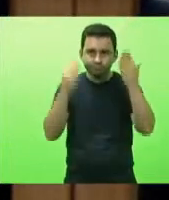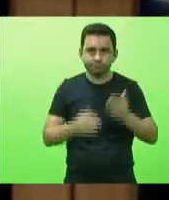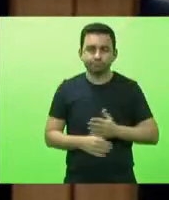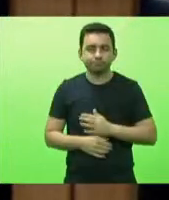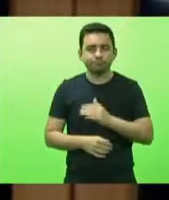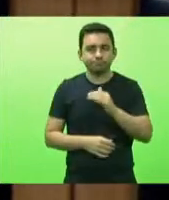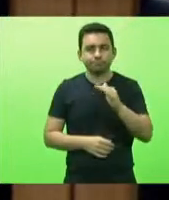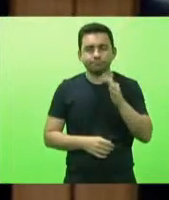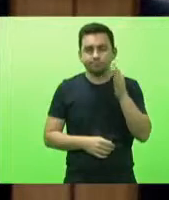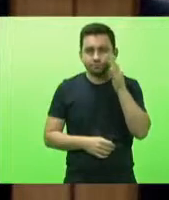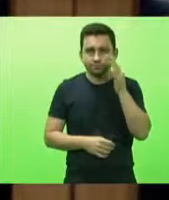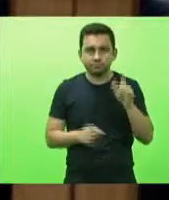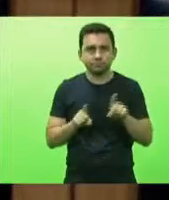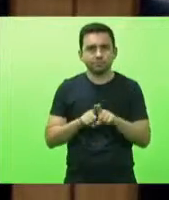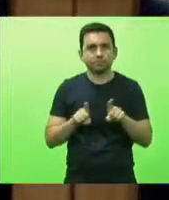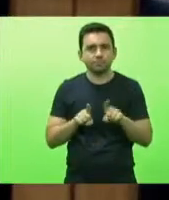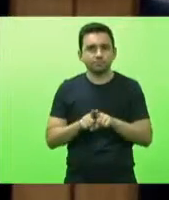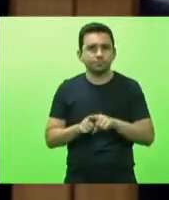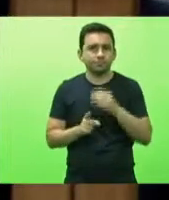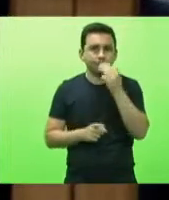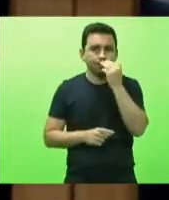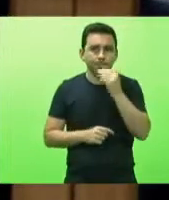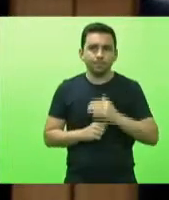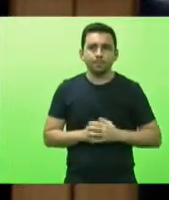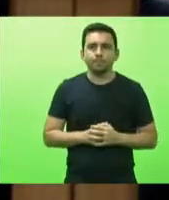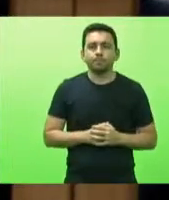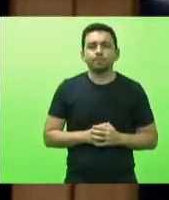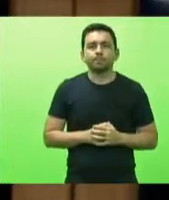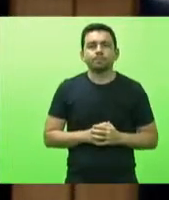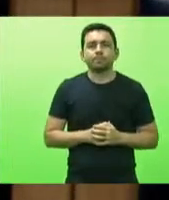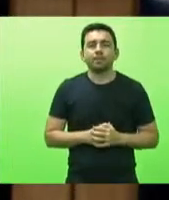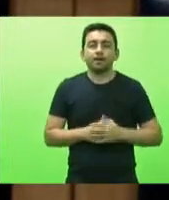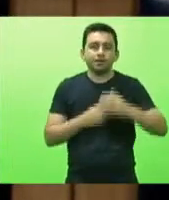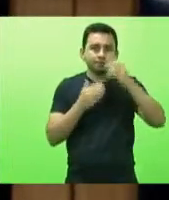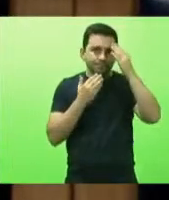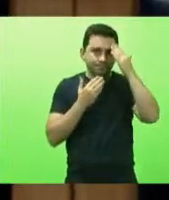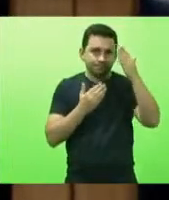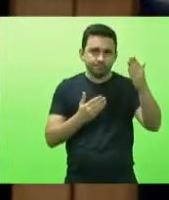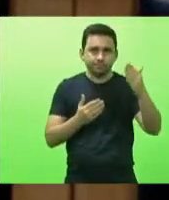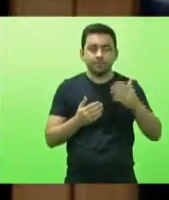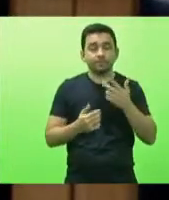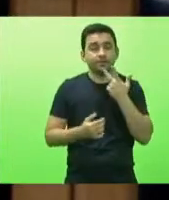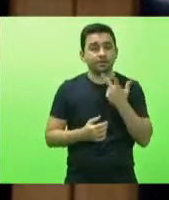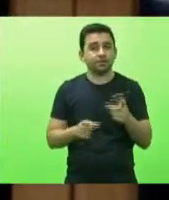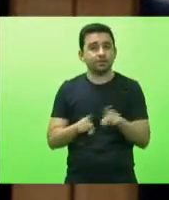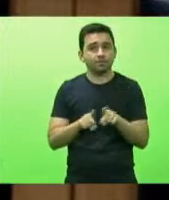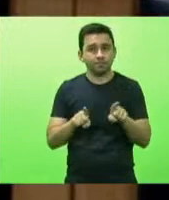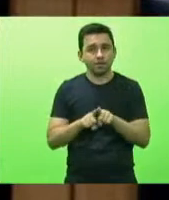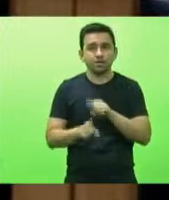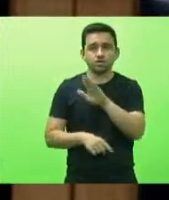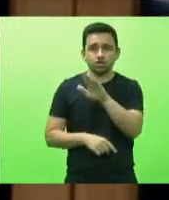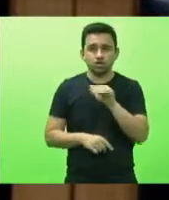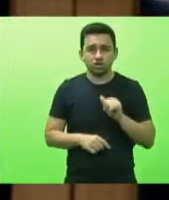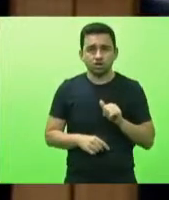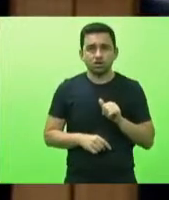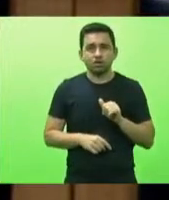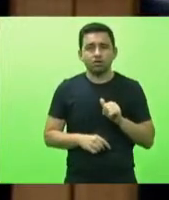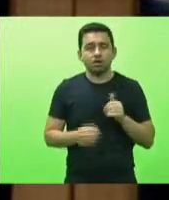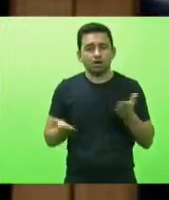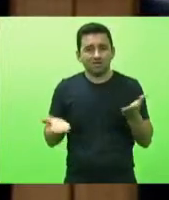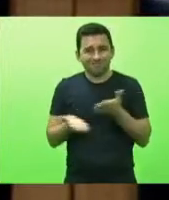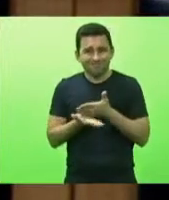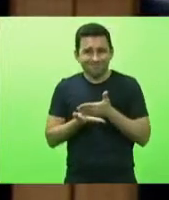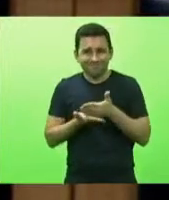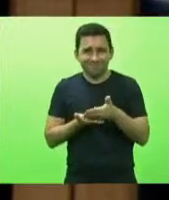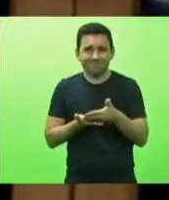Márcio Machado e deputado Sopelsa dizer que essa convocação teve desde o início